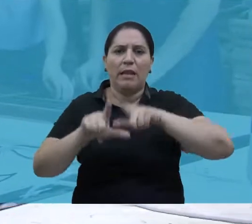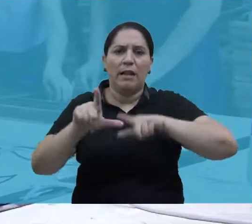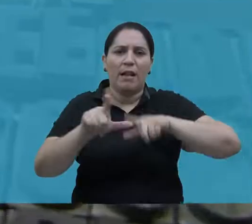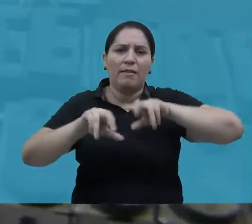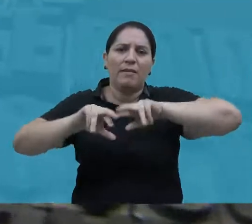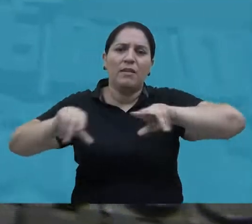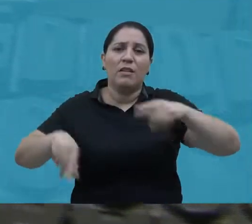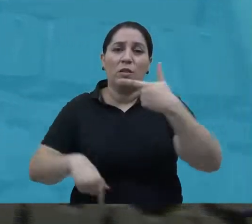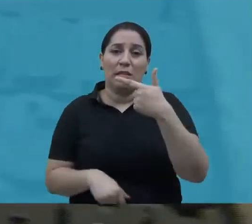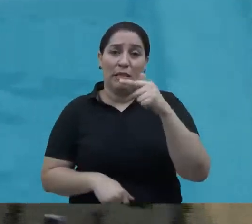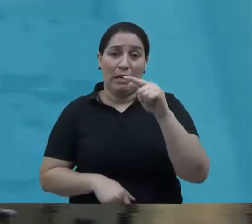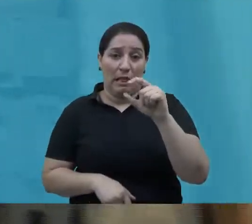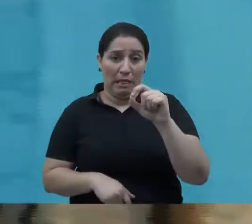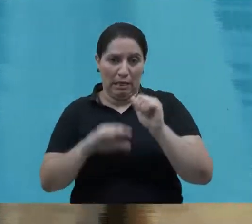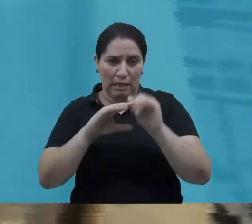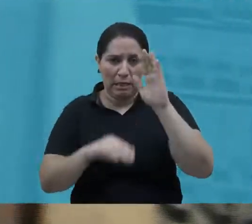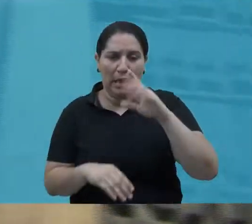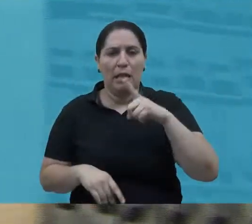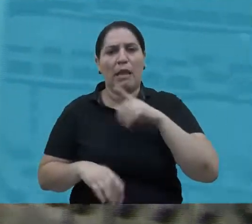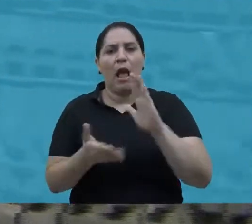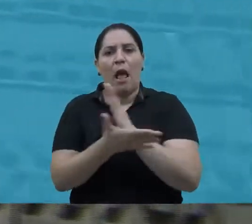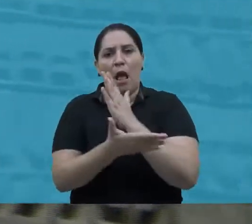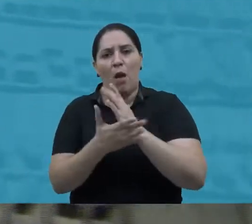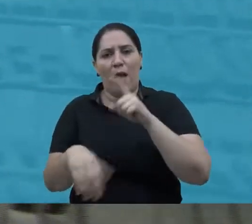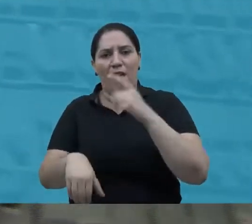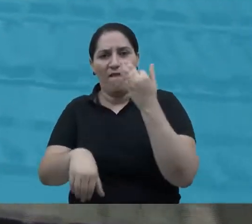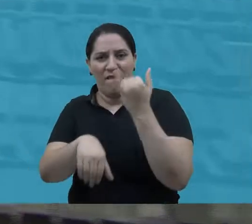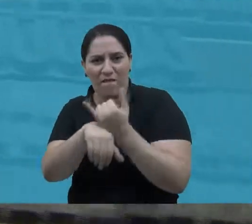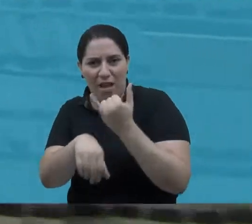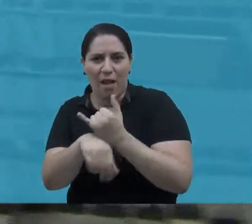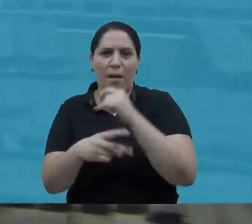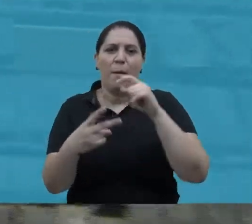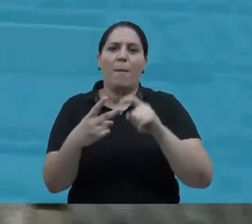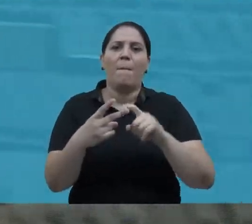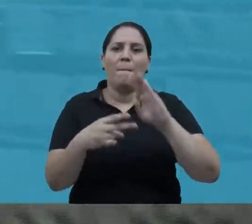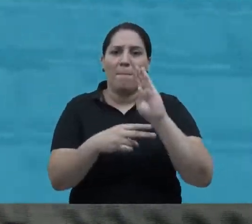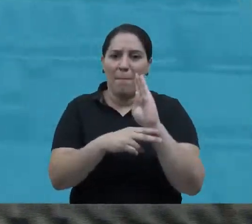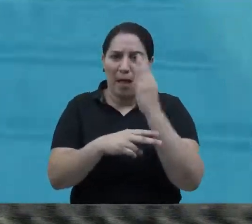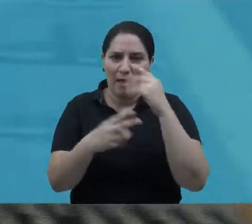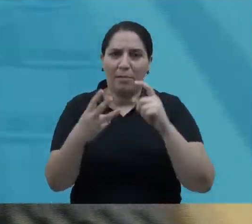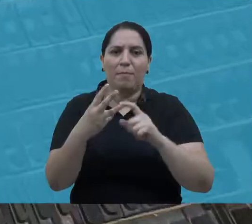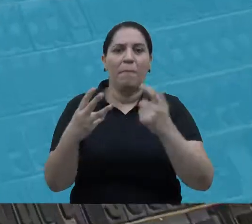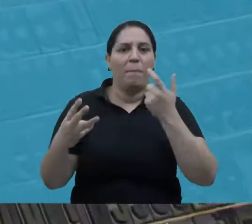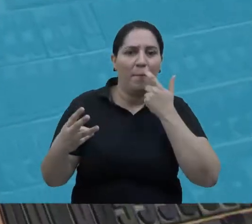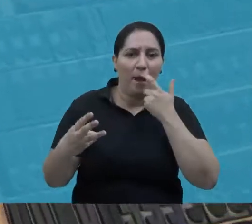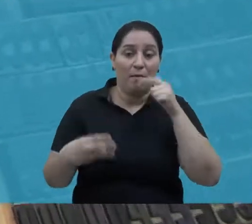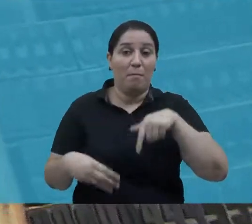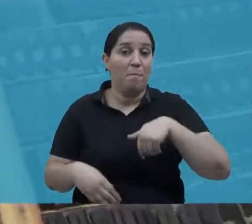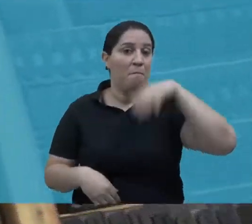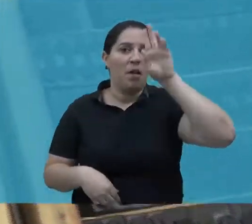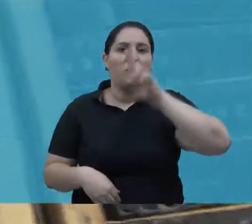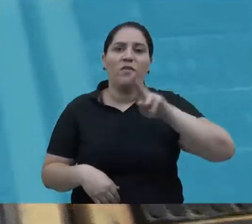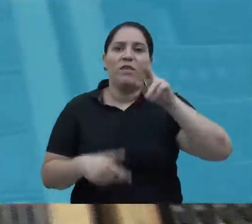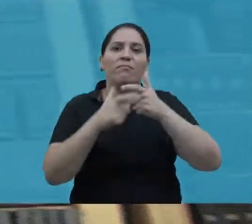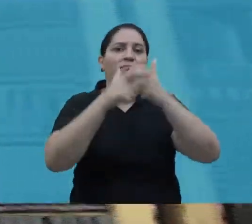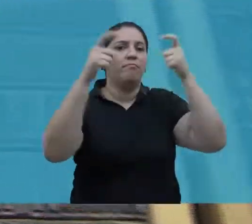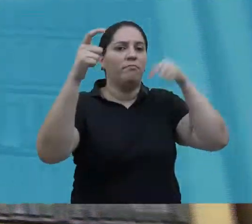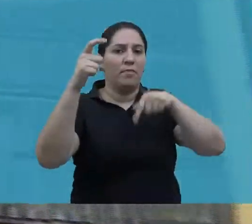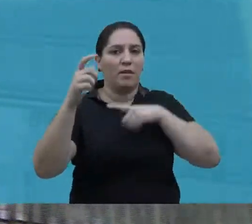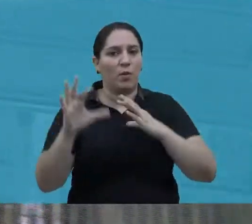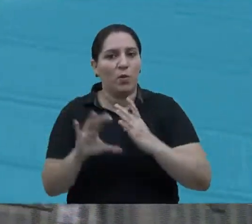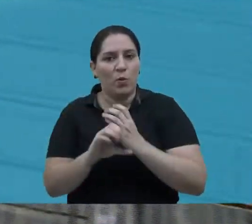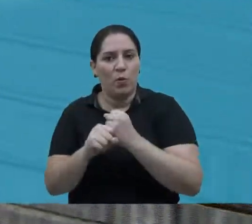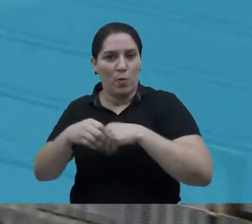disposição cerca de 270 fontes em metal, madeira e plástico. Esse é um dos maiores acervos em